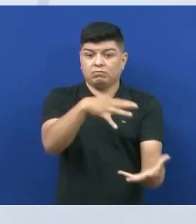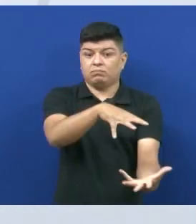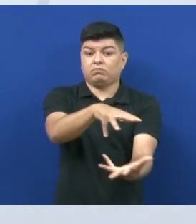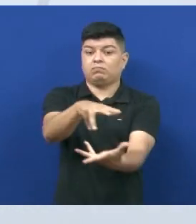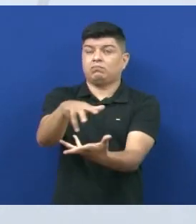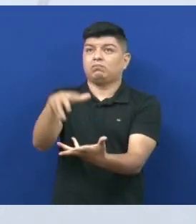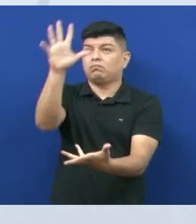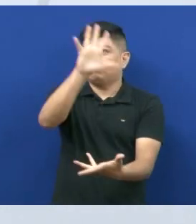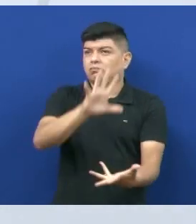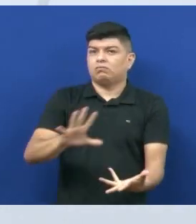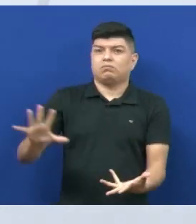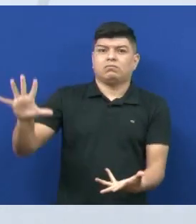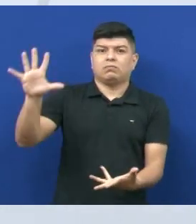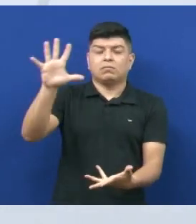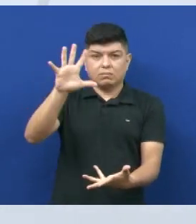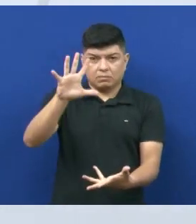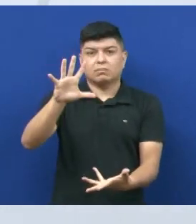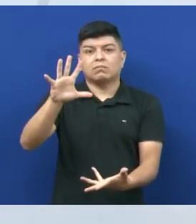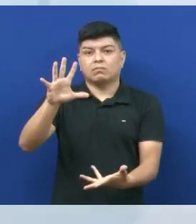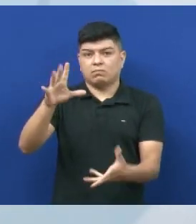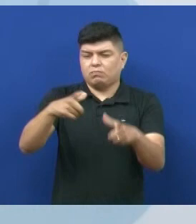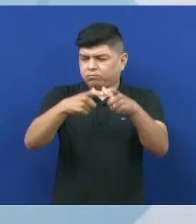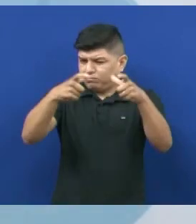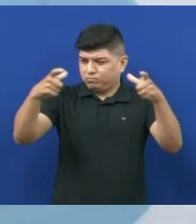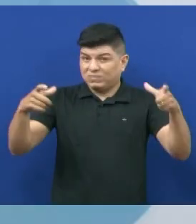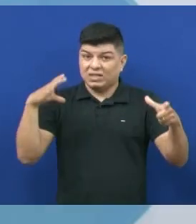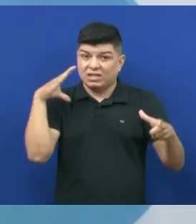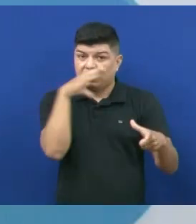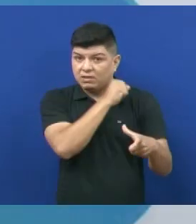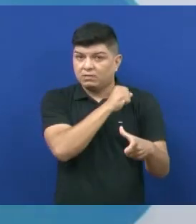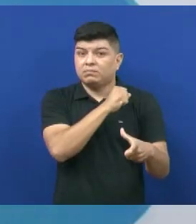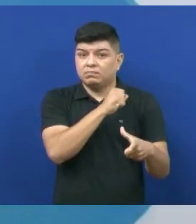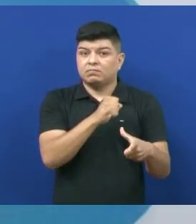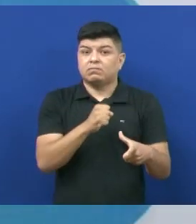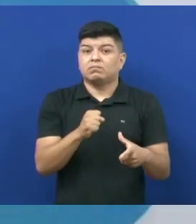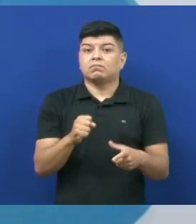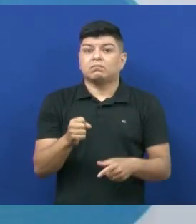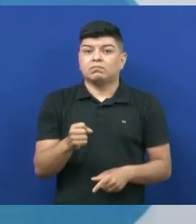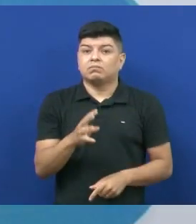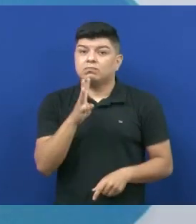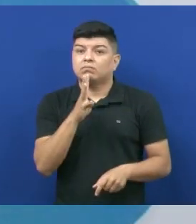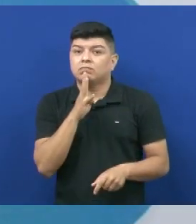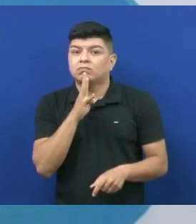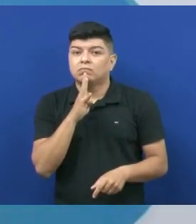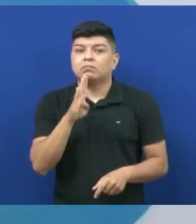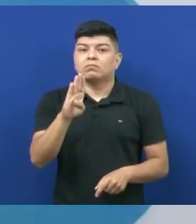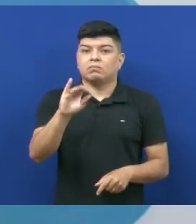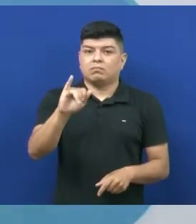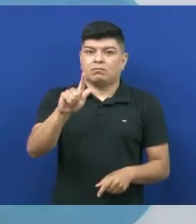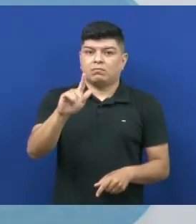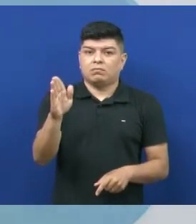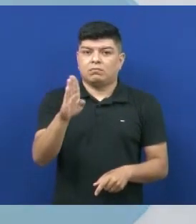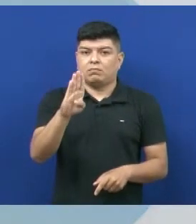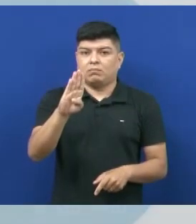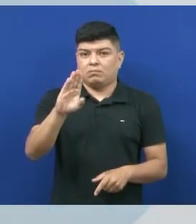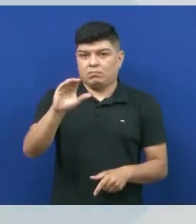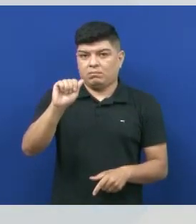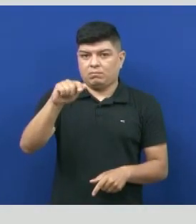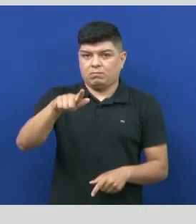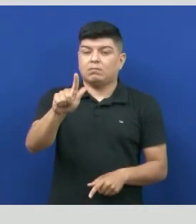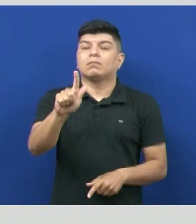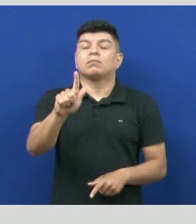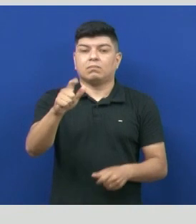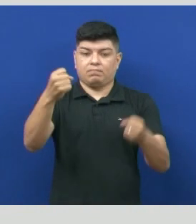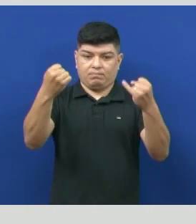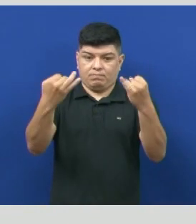e teve essa grande expansão muito rápida, que ficou conhecida como Big Bang. Certo? Essa é a teoria para explicar